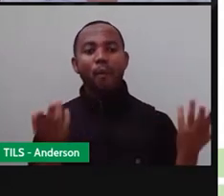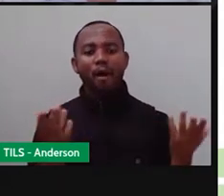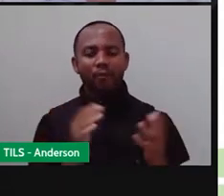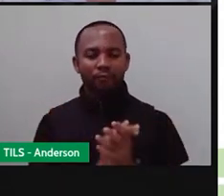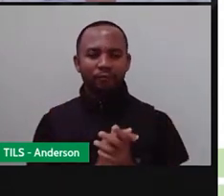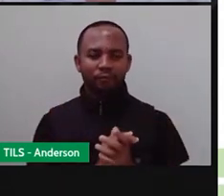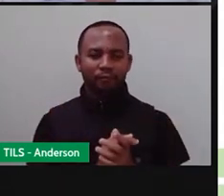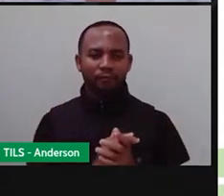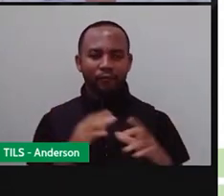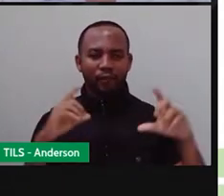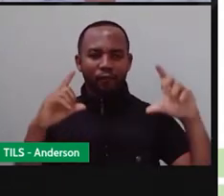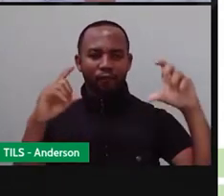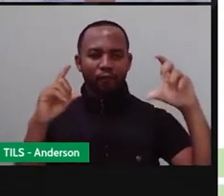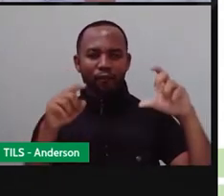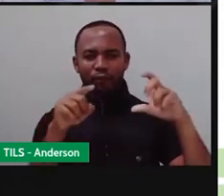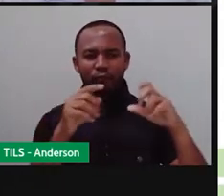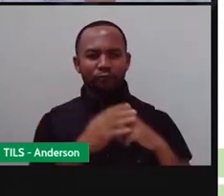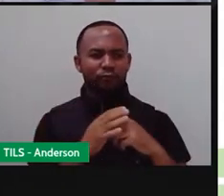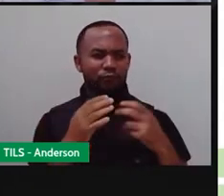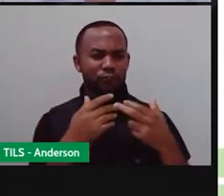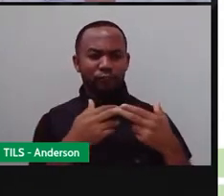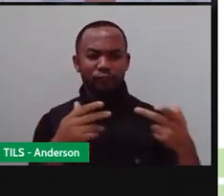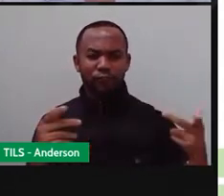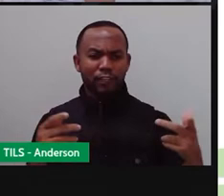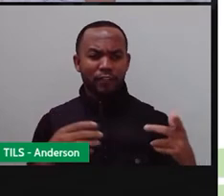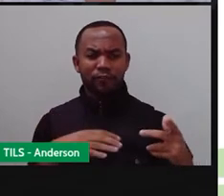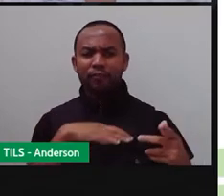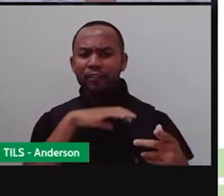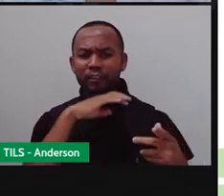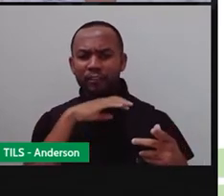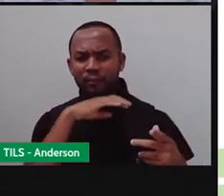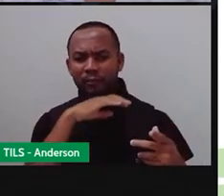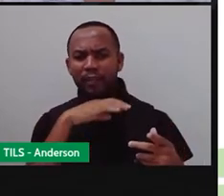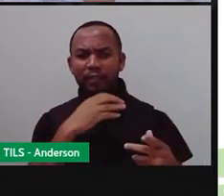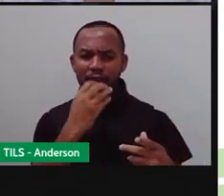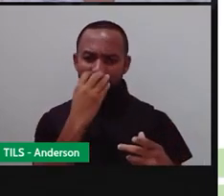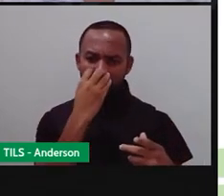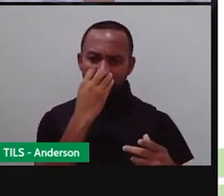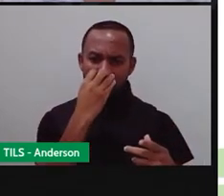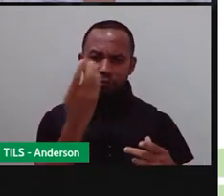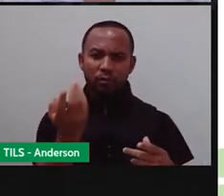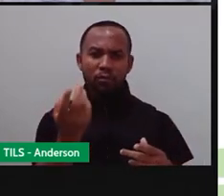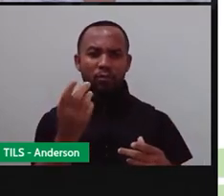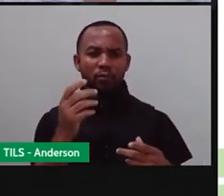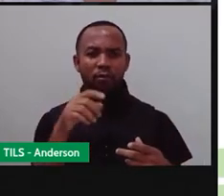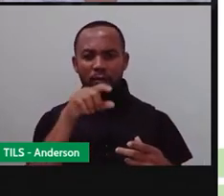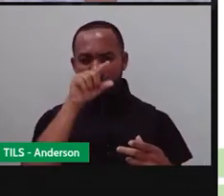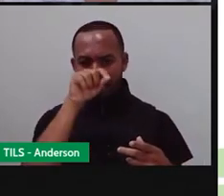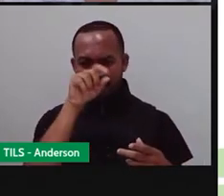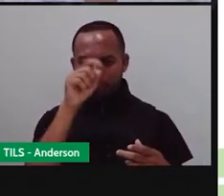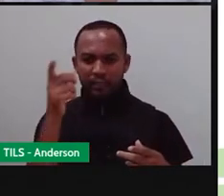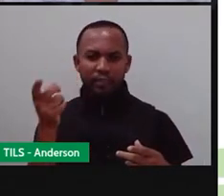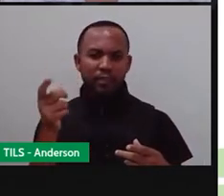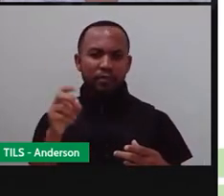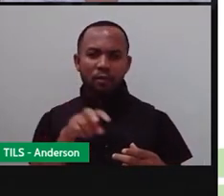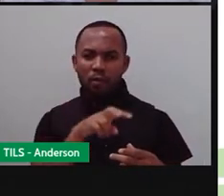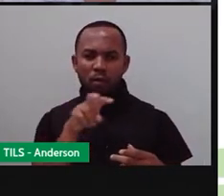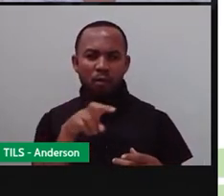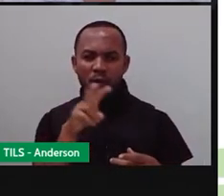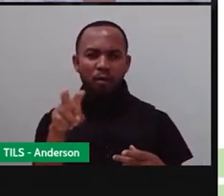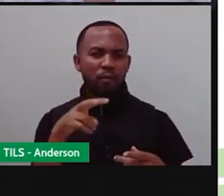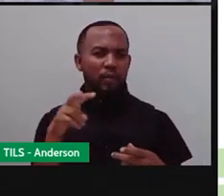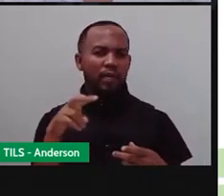capa, vários animais, mais um cachorrinho, gatinho, passarinho, sapo, coelho, cobra,